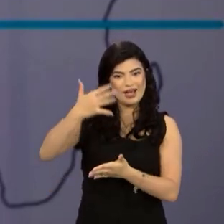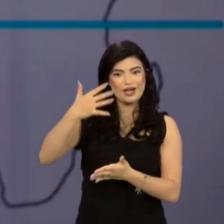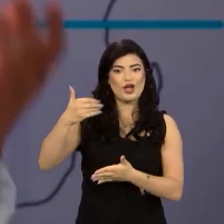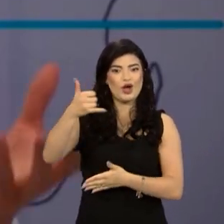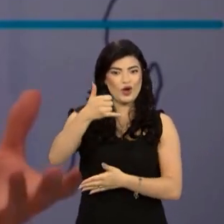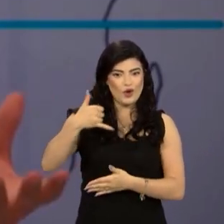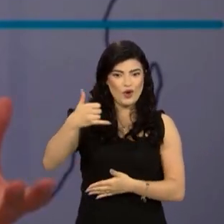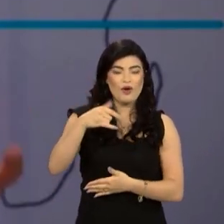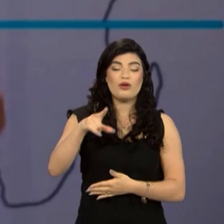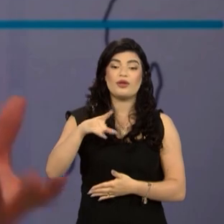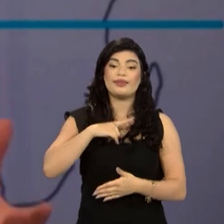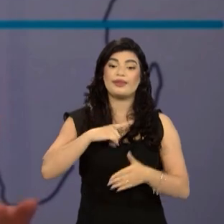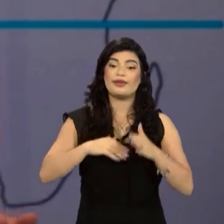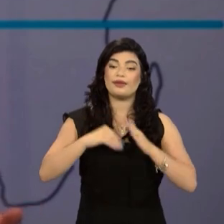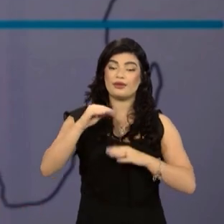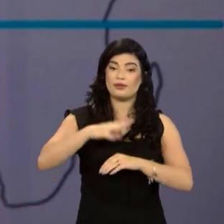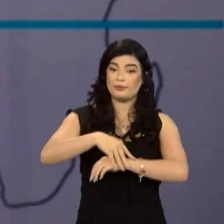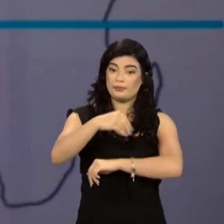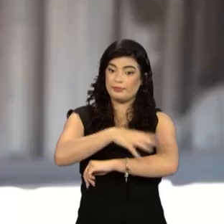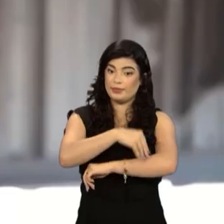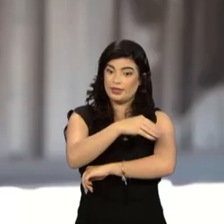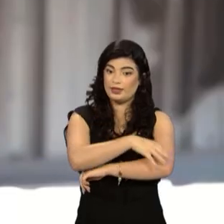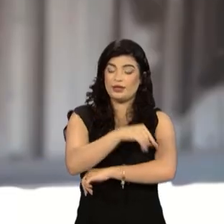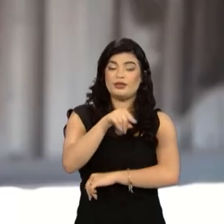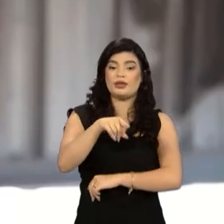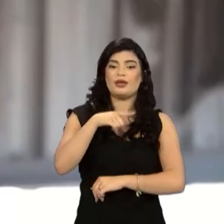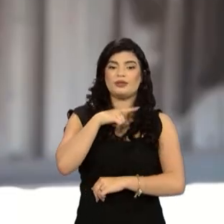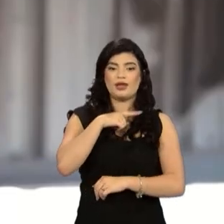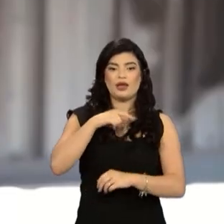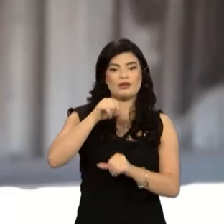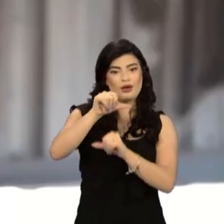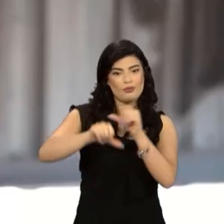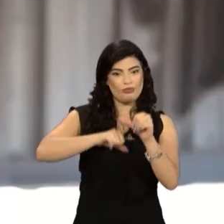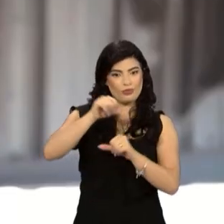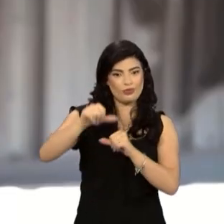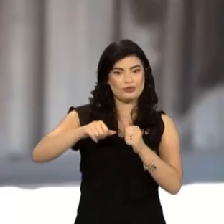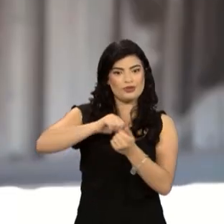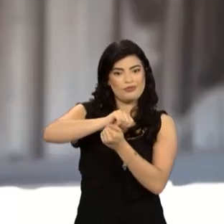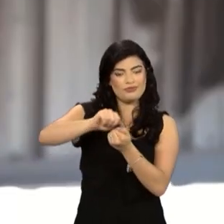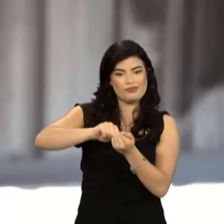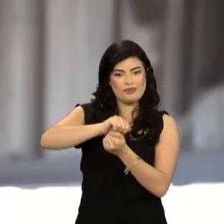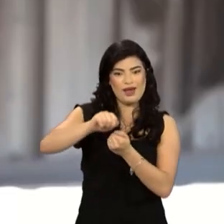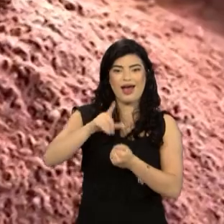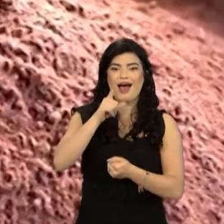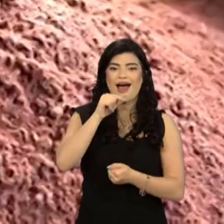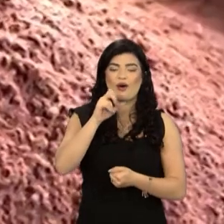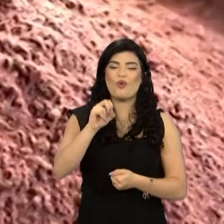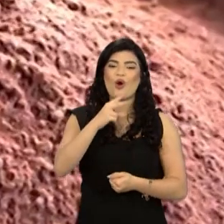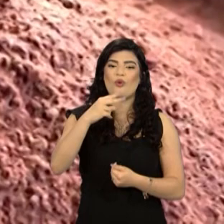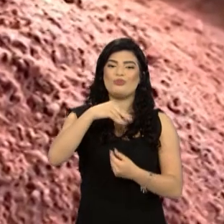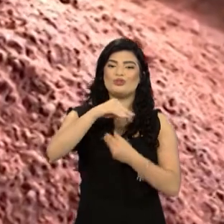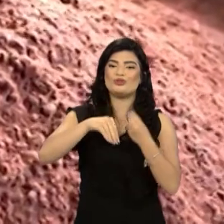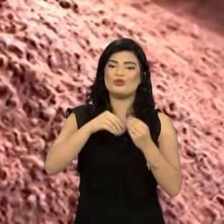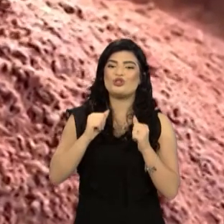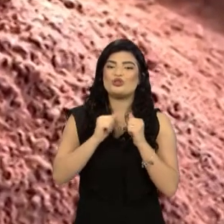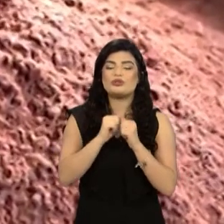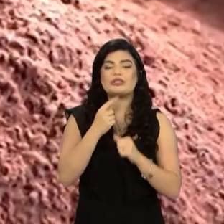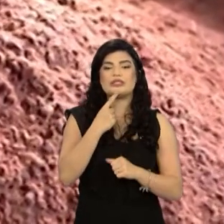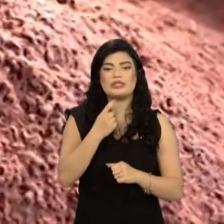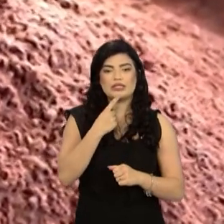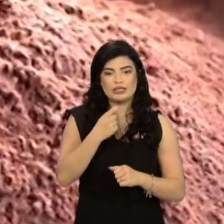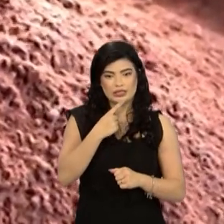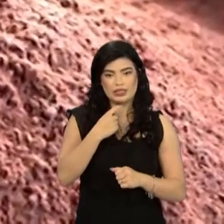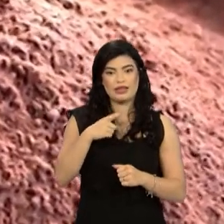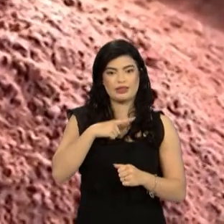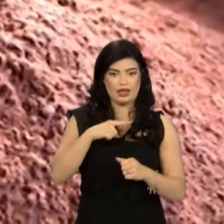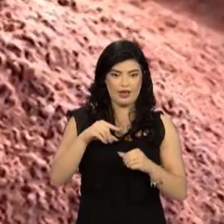a linha da pena, que acaba sendo hidrolisada em digestores, com água ou sangue. Então, nós temos a farinha de pena